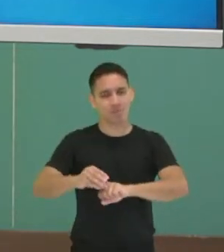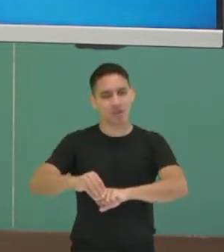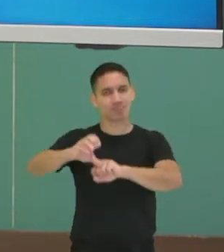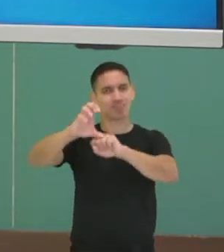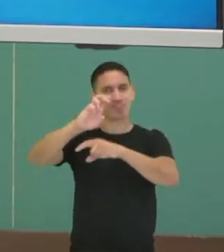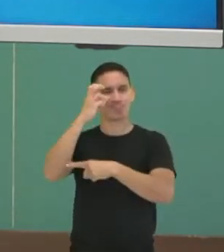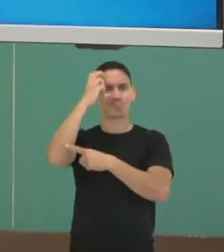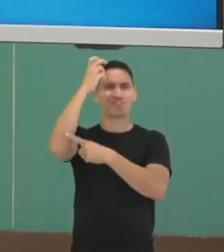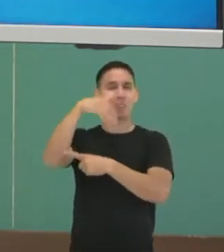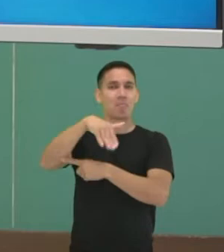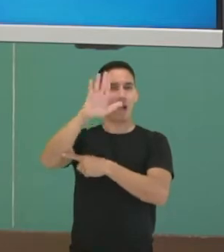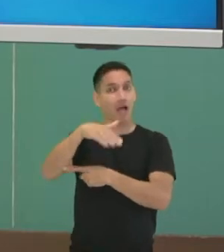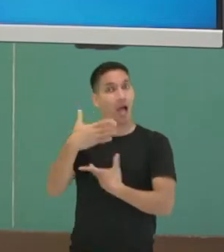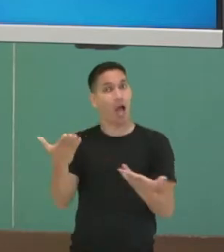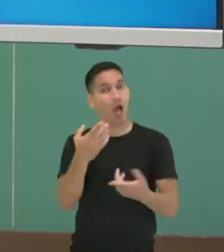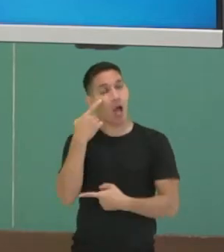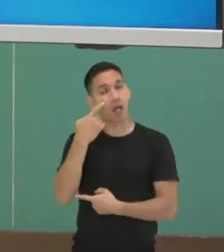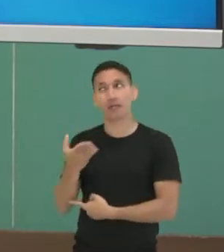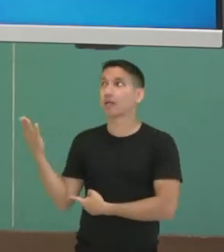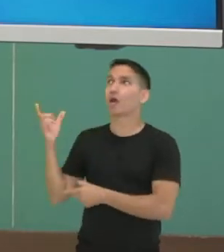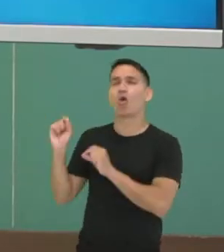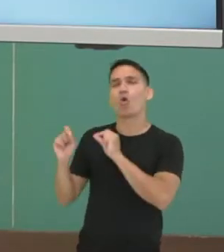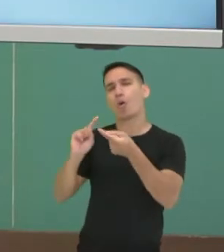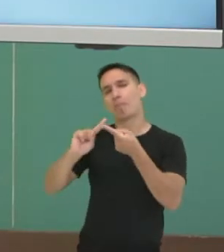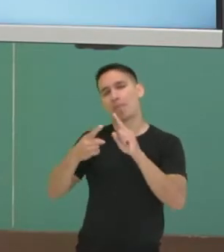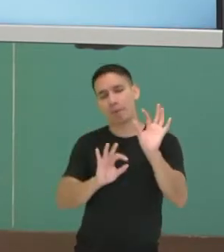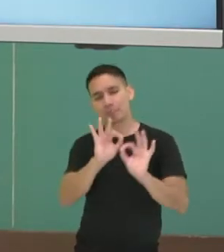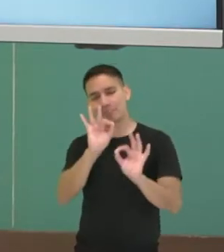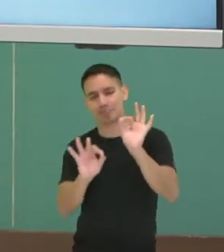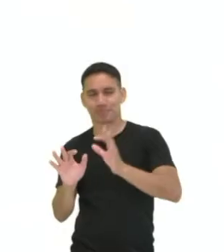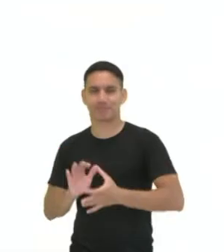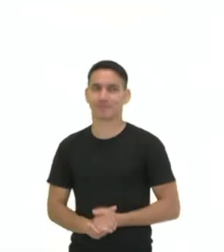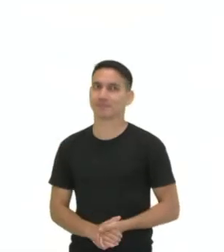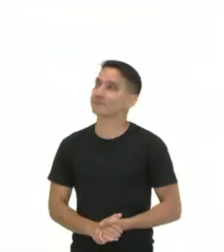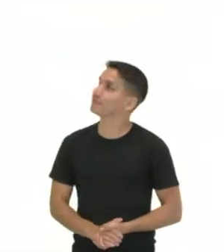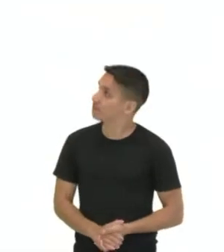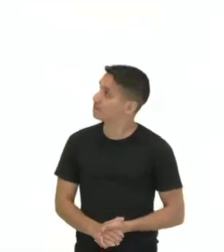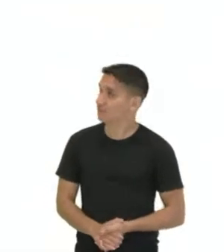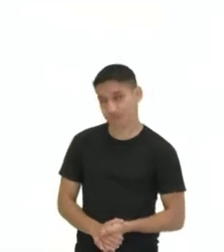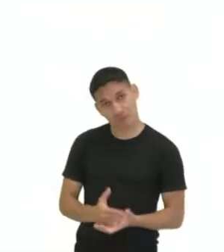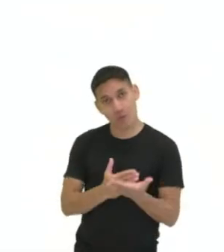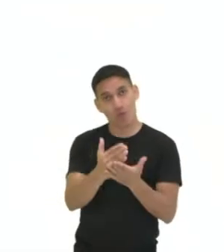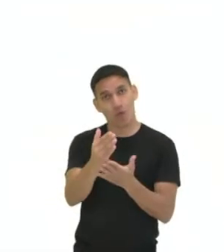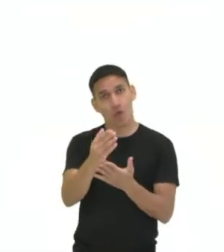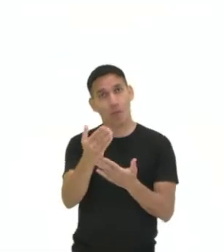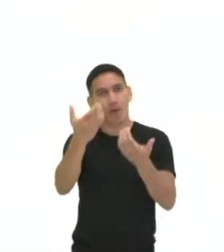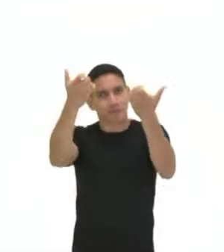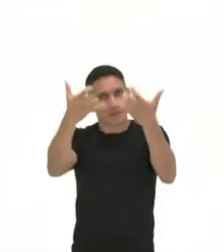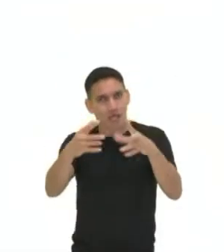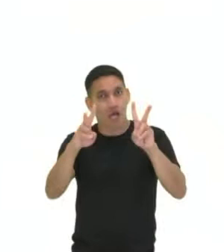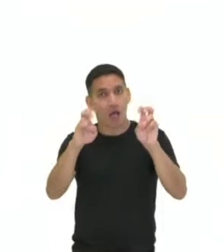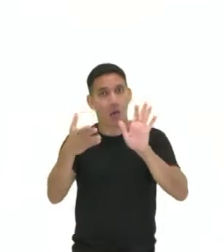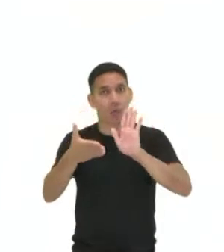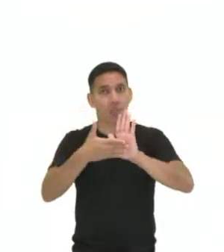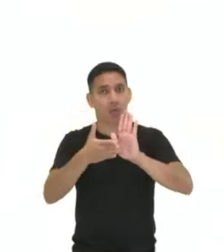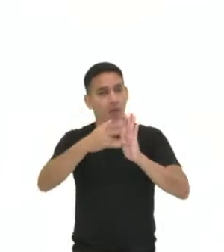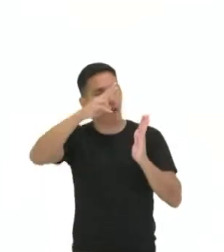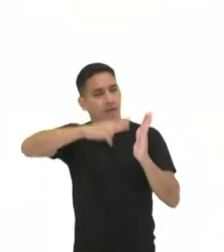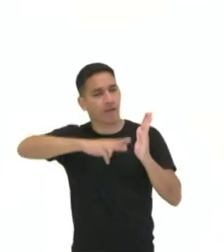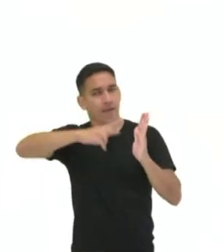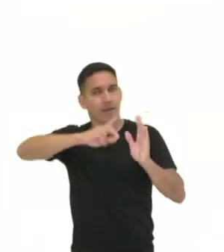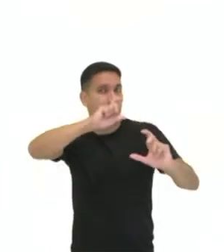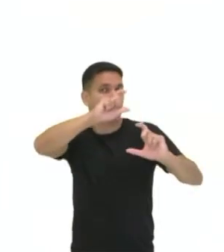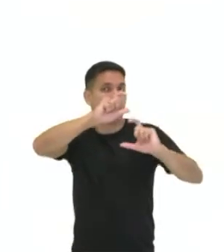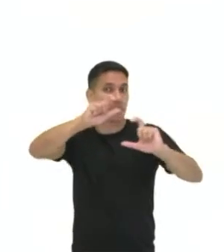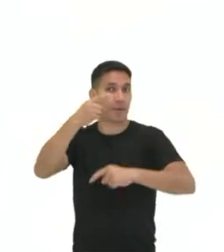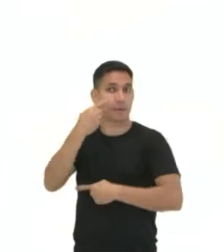vocês e vamos ver aqui o que preparamos então. Para começo de conversa nós temos aqui a proposta da leitura de uma